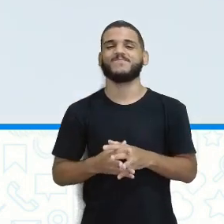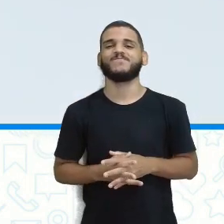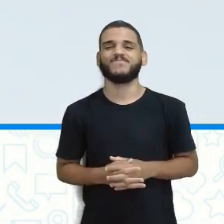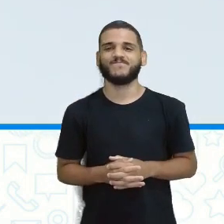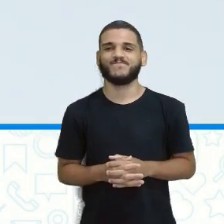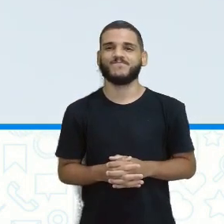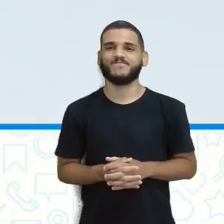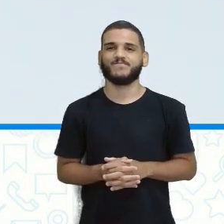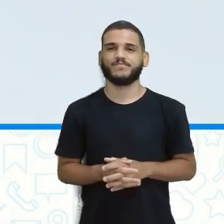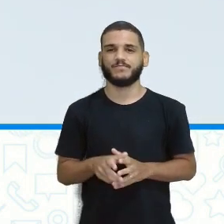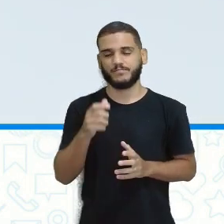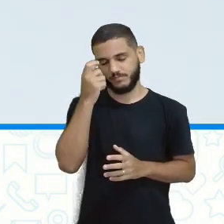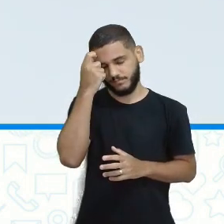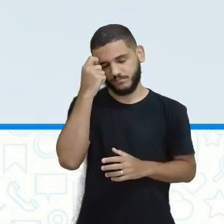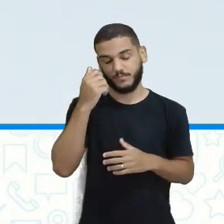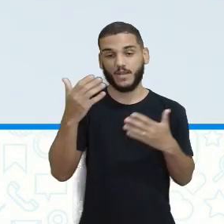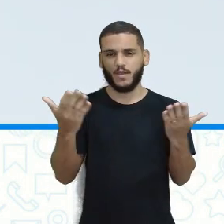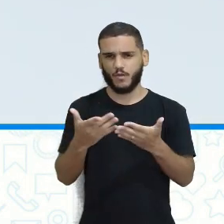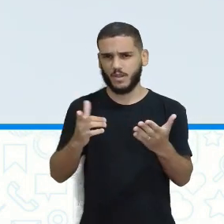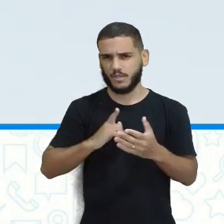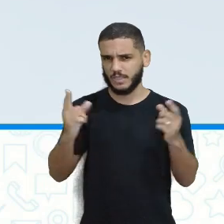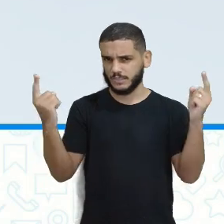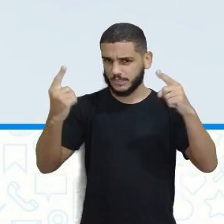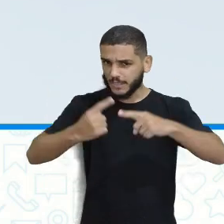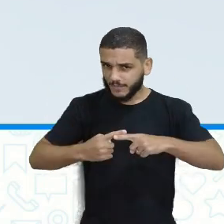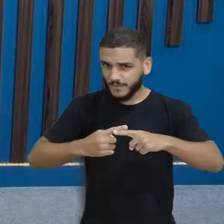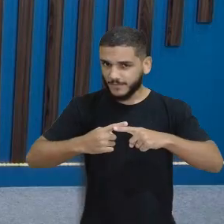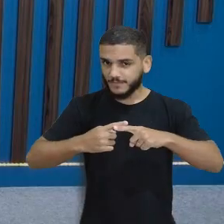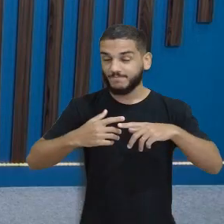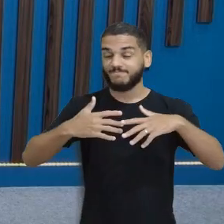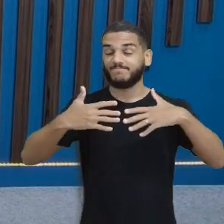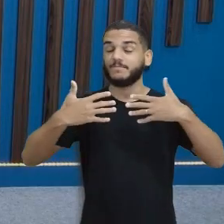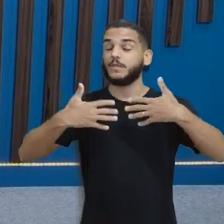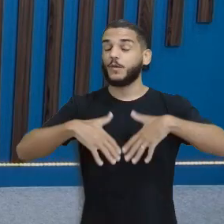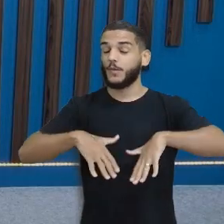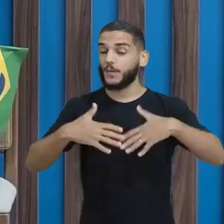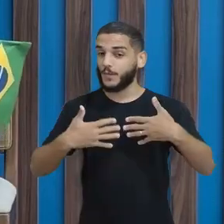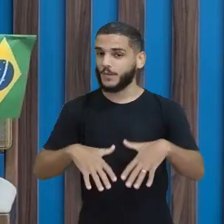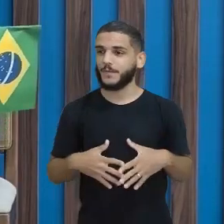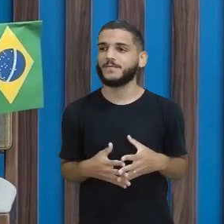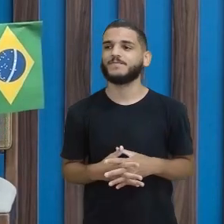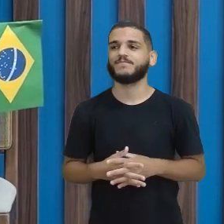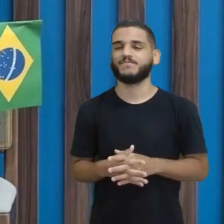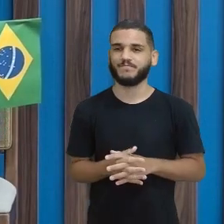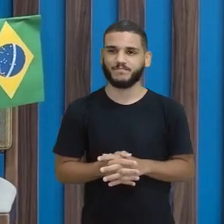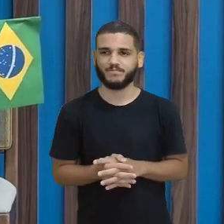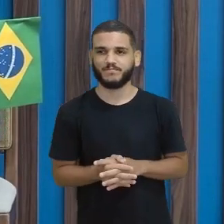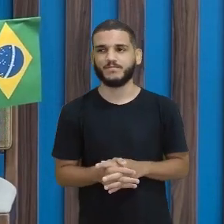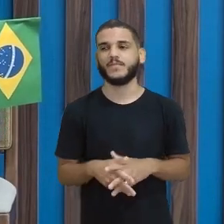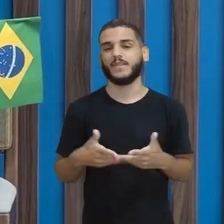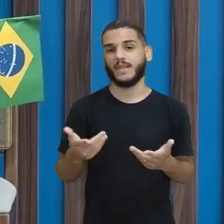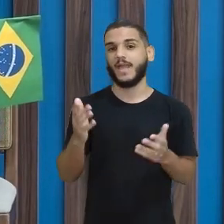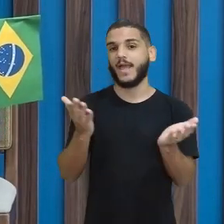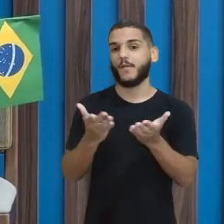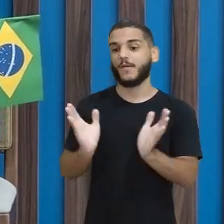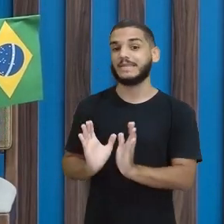E agora Já tem desafio aí Para mim? Tem desafio Professora Cátia Taça